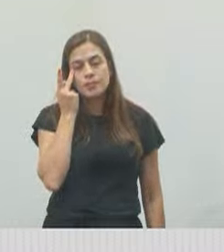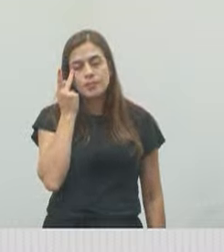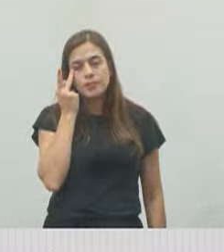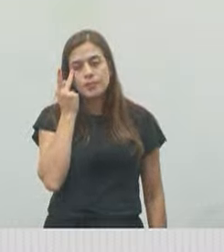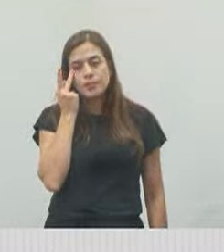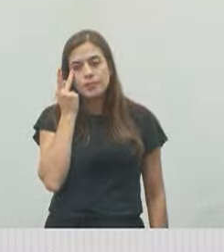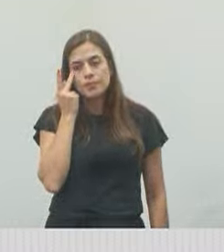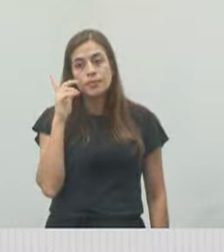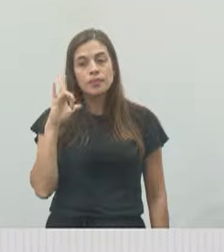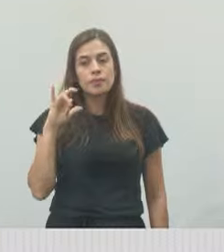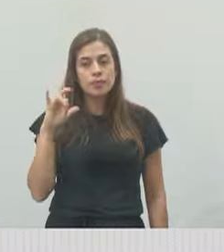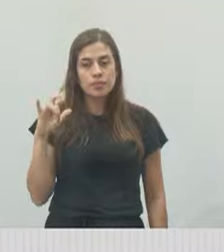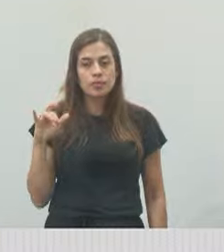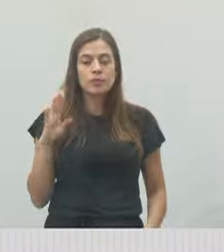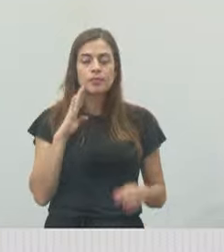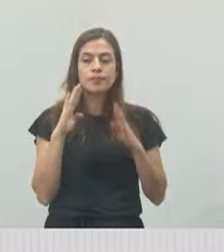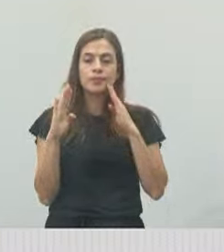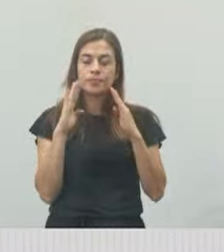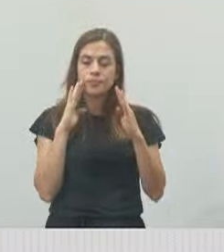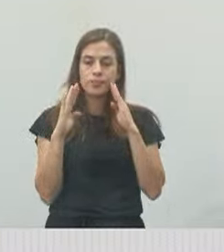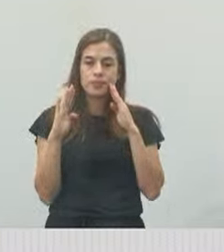Nosso Instagram, nosso Facebook.